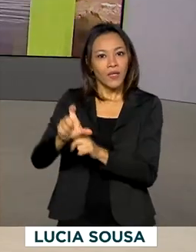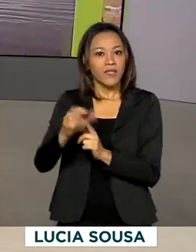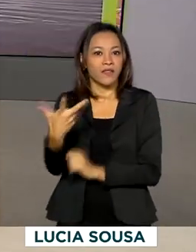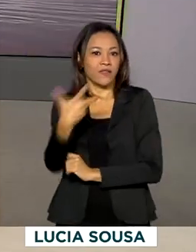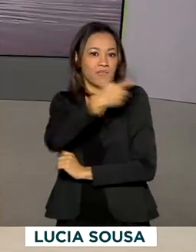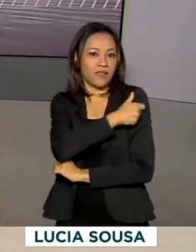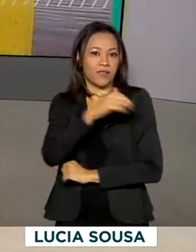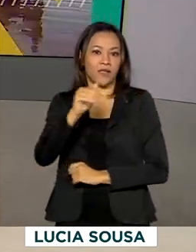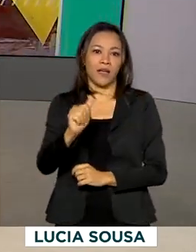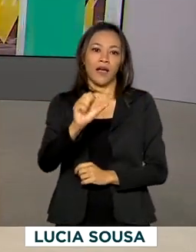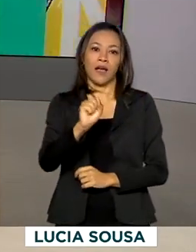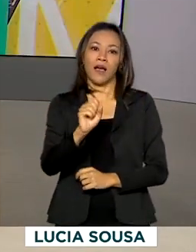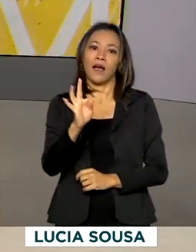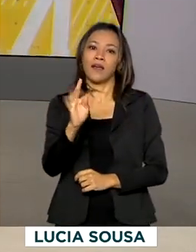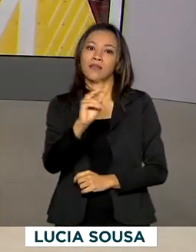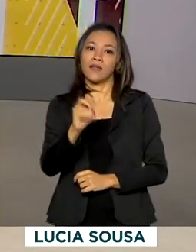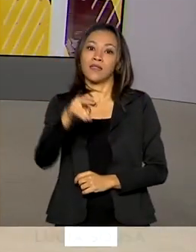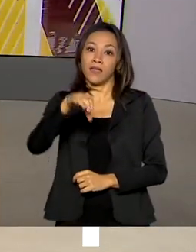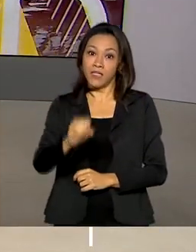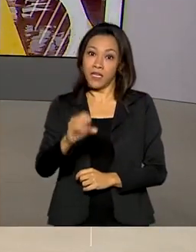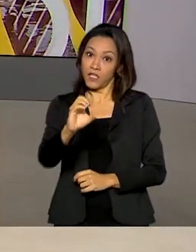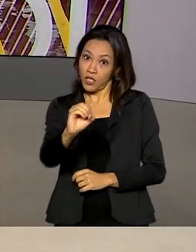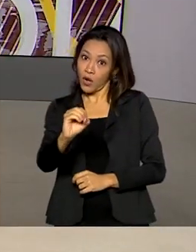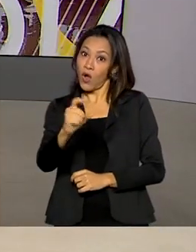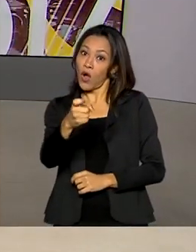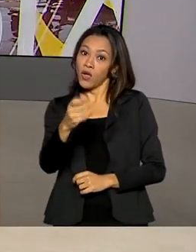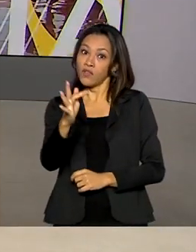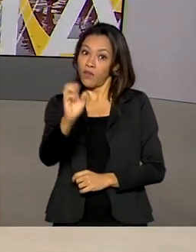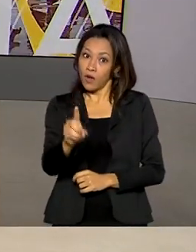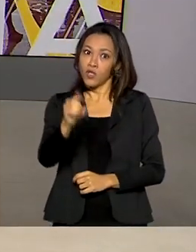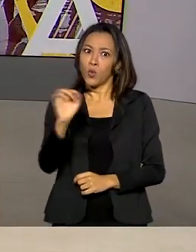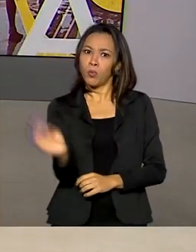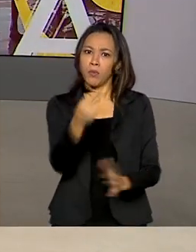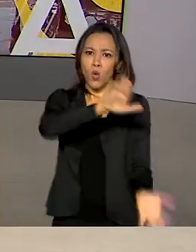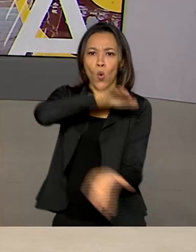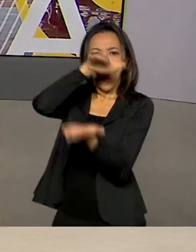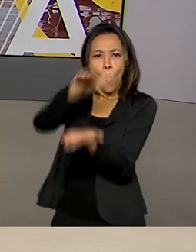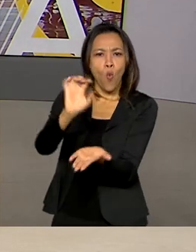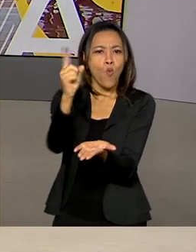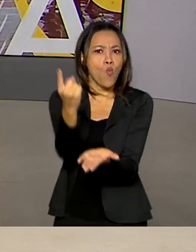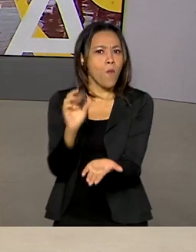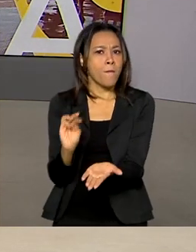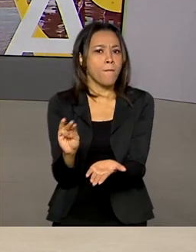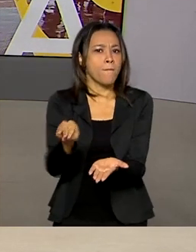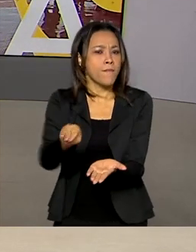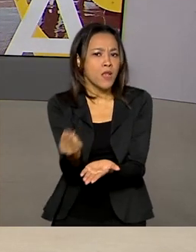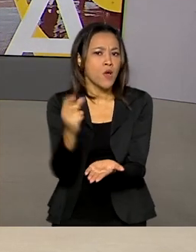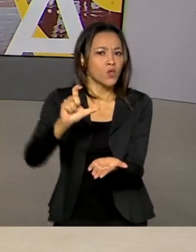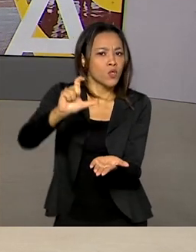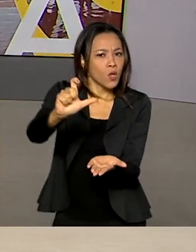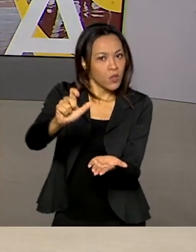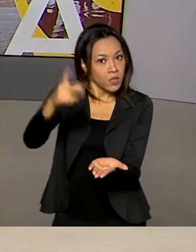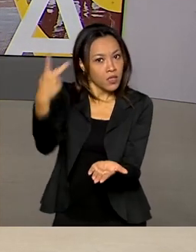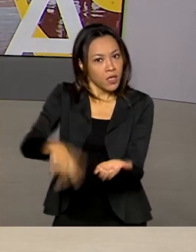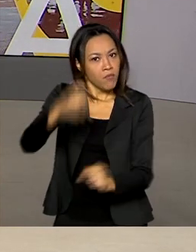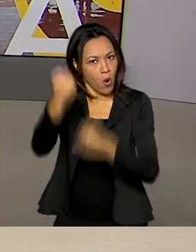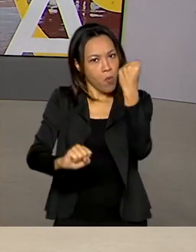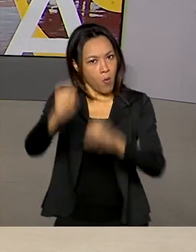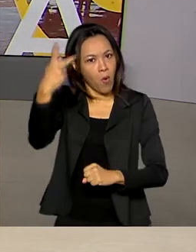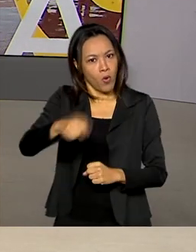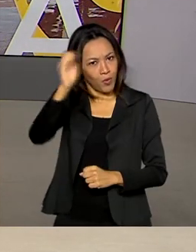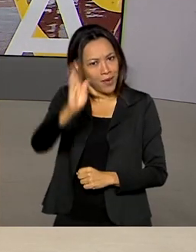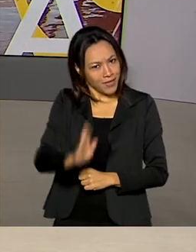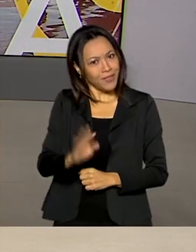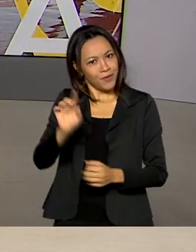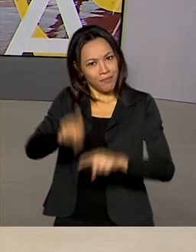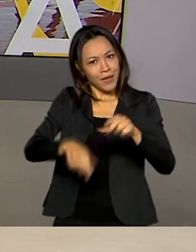produzidas pela Fundação. O primeiro lote contém mais de 1 milhão de doses do imunizante fabricado no Brasil com matéria-prima